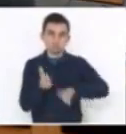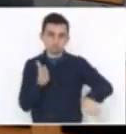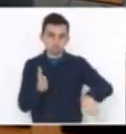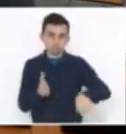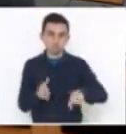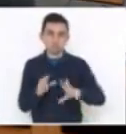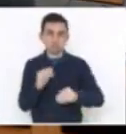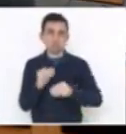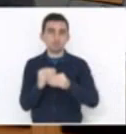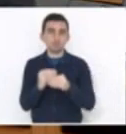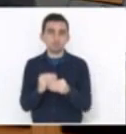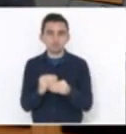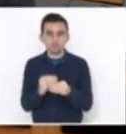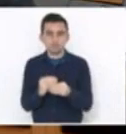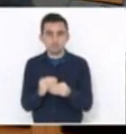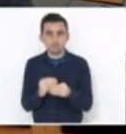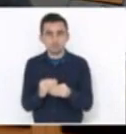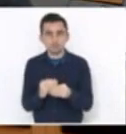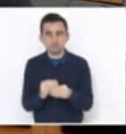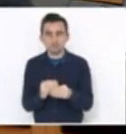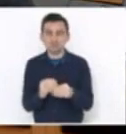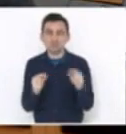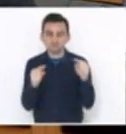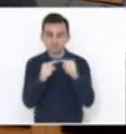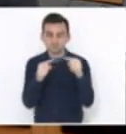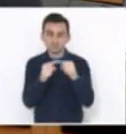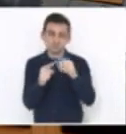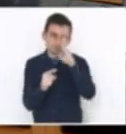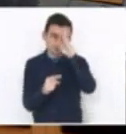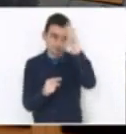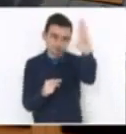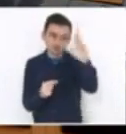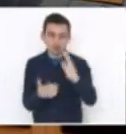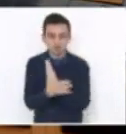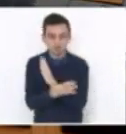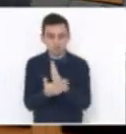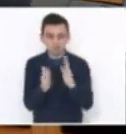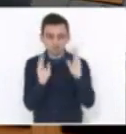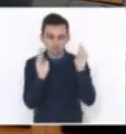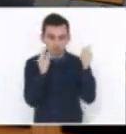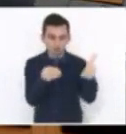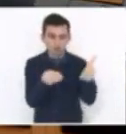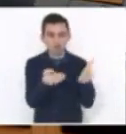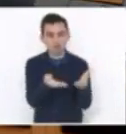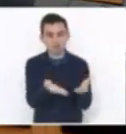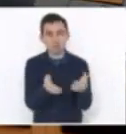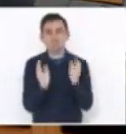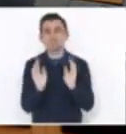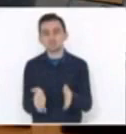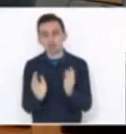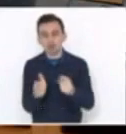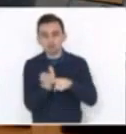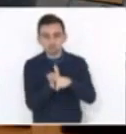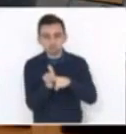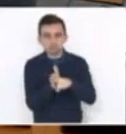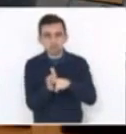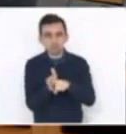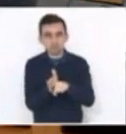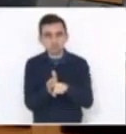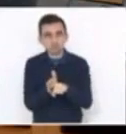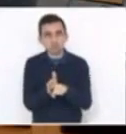todas as emendas, mas principalmente emendas pontuais. Então, nós entendemos que foi feita a consulta e